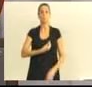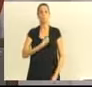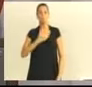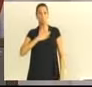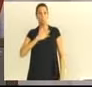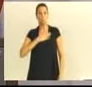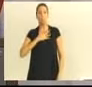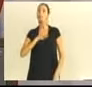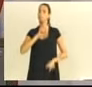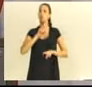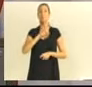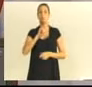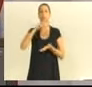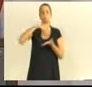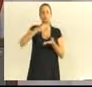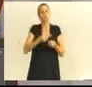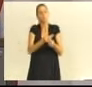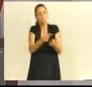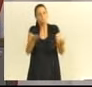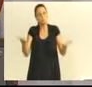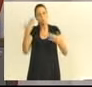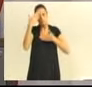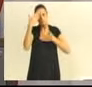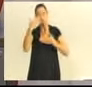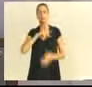reproduzi-los muito obrigado, senhor presidente. presidente.